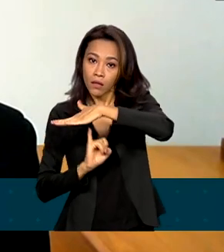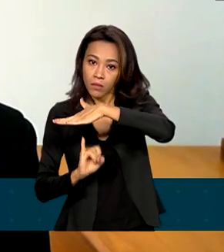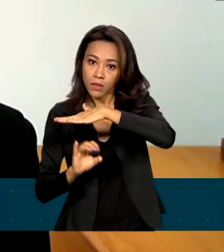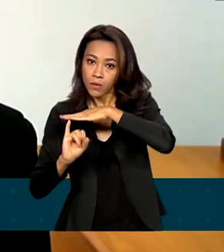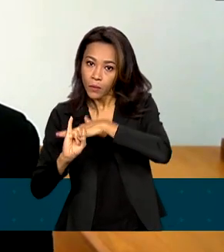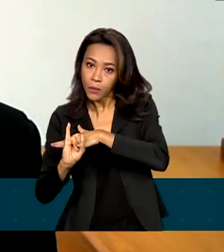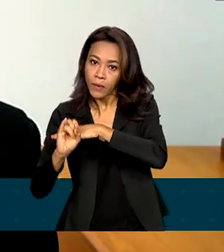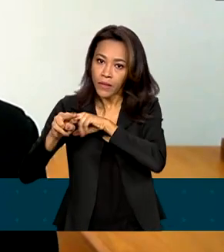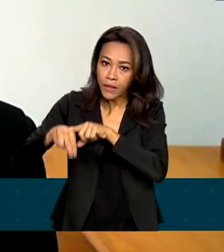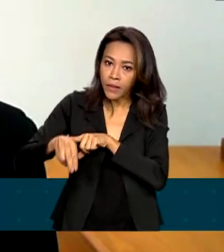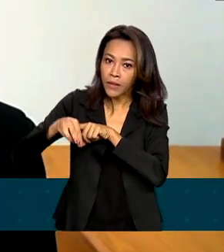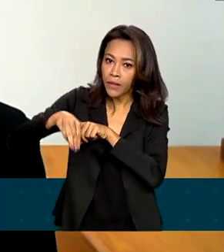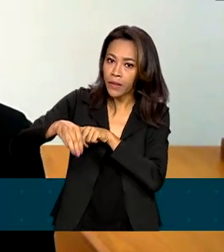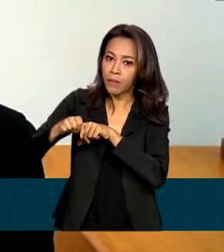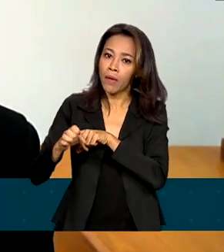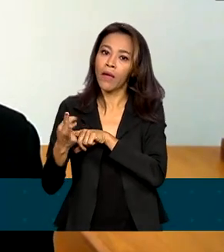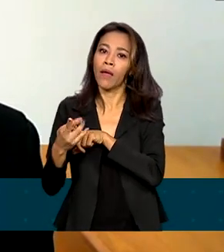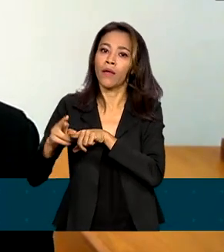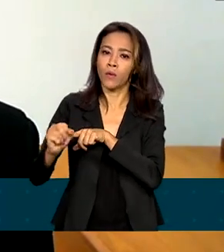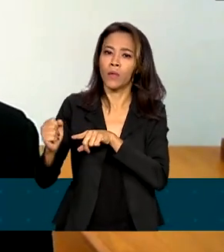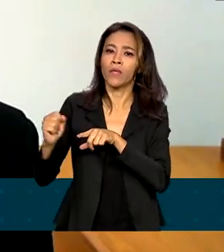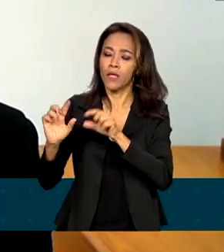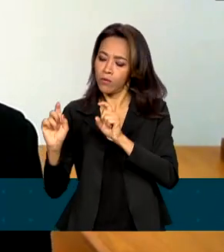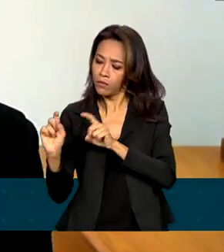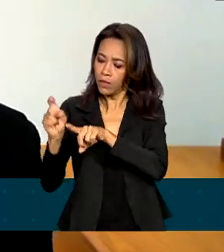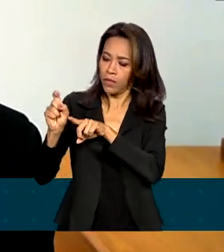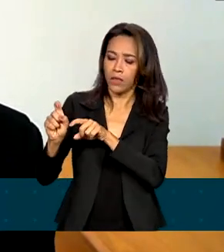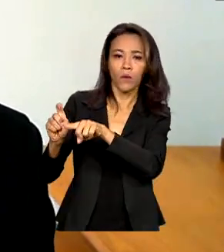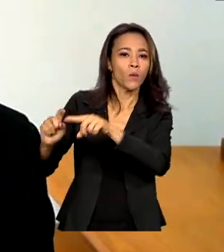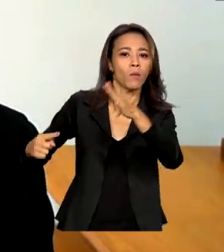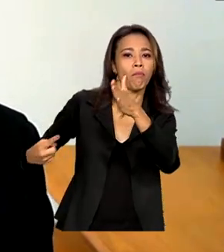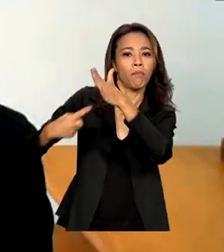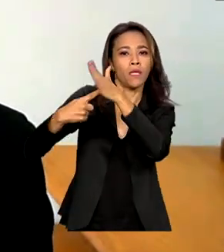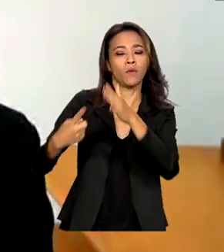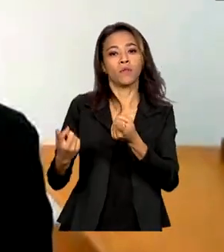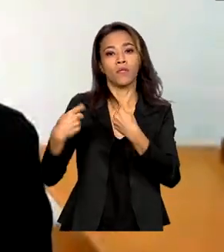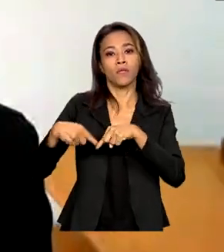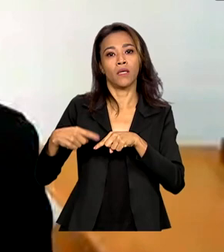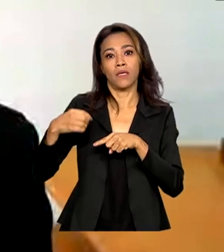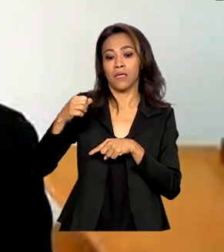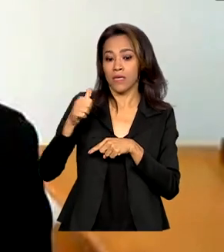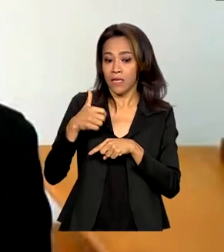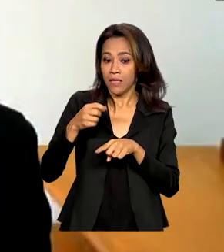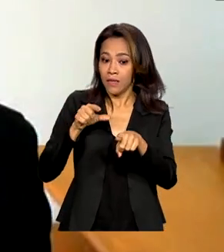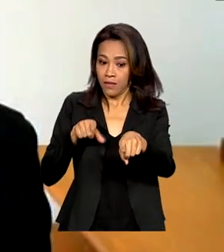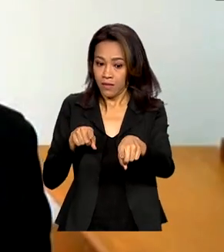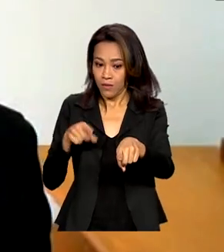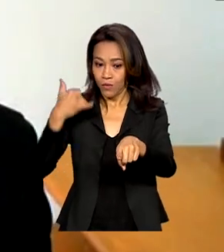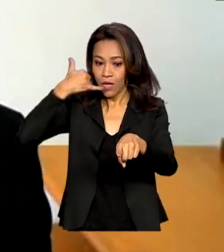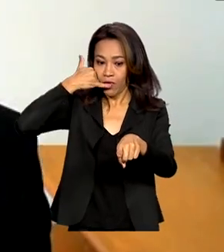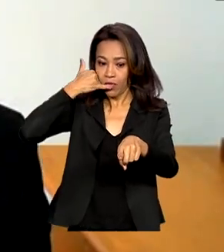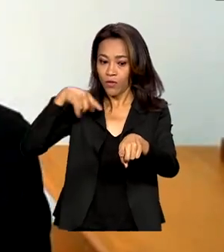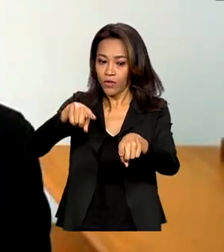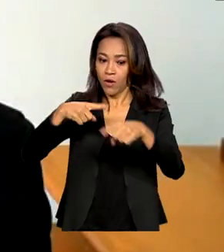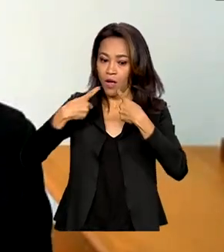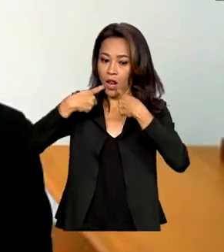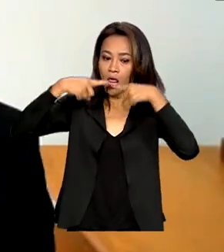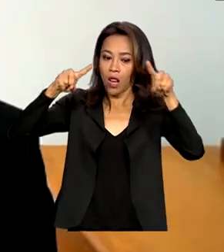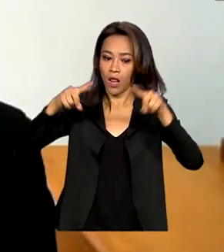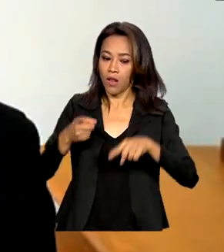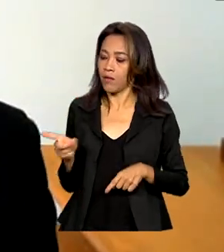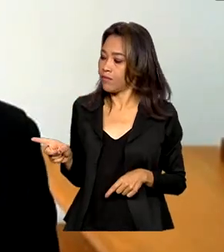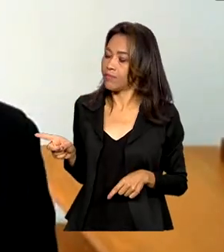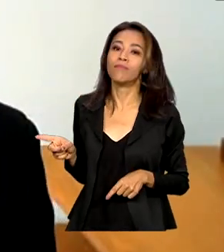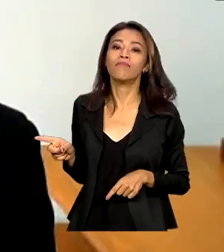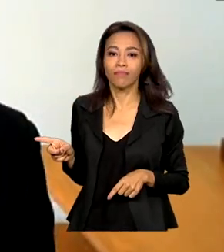link para a denúncia e também tem o telefone 0800 285 1818, que é